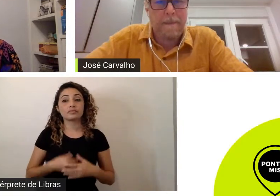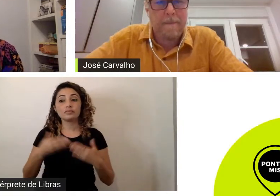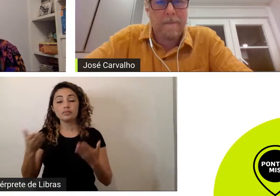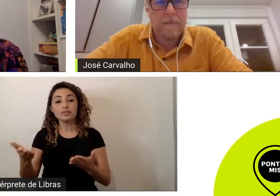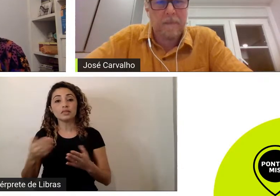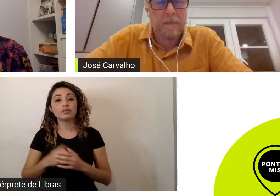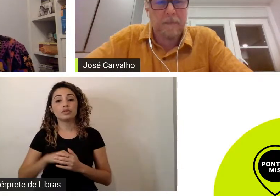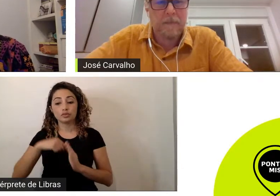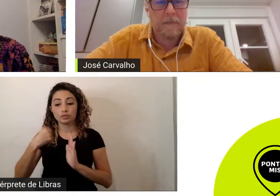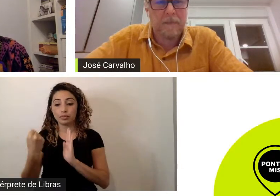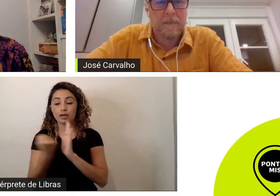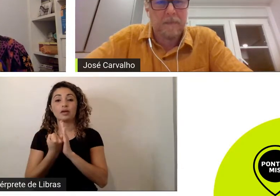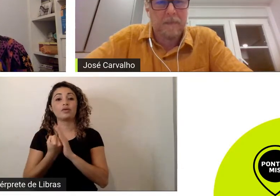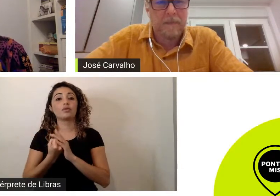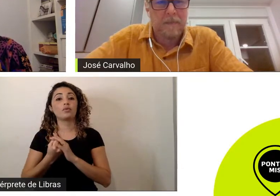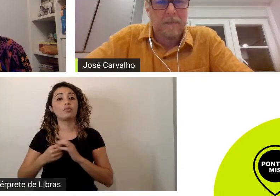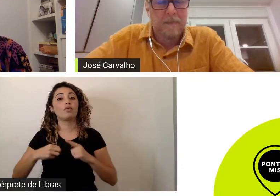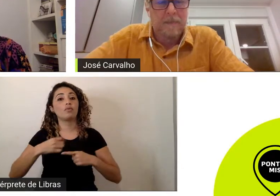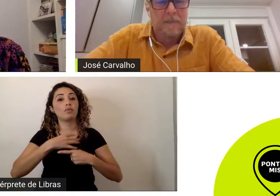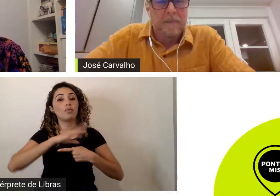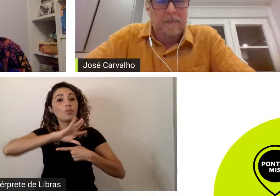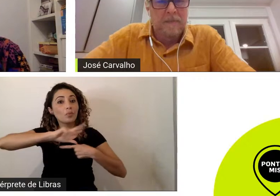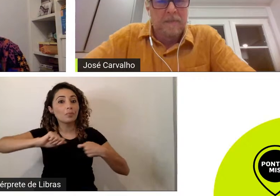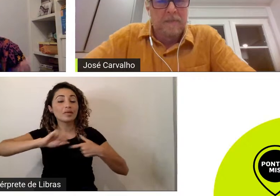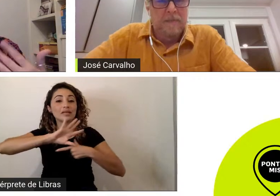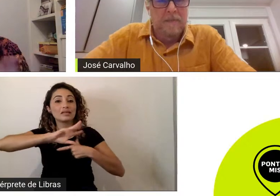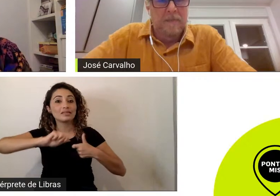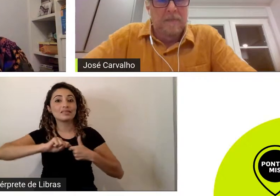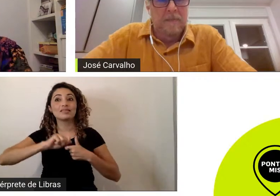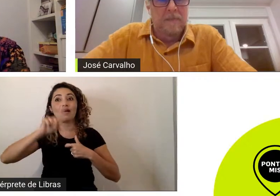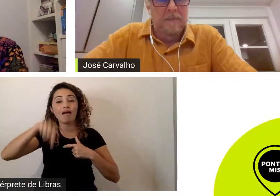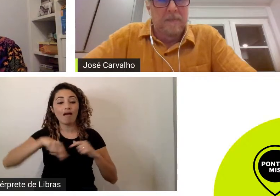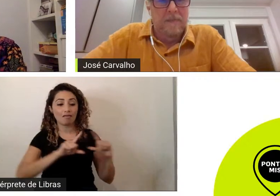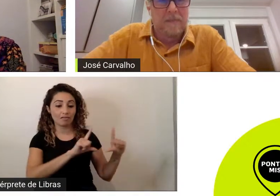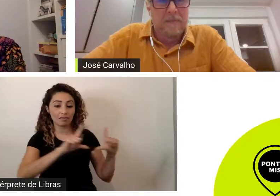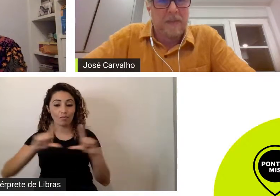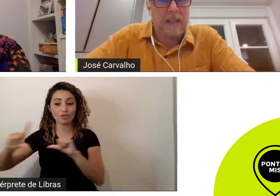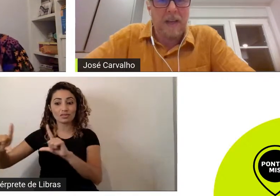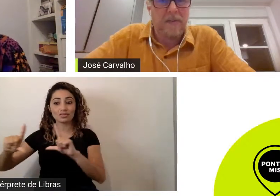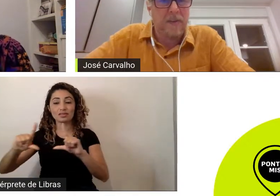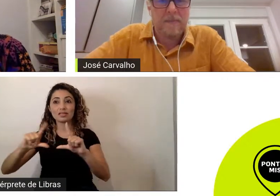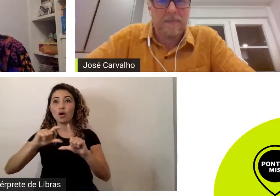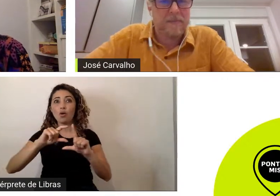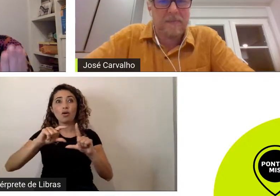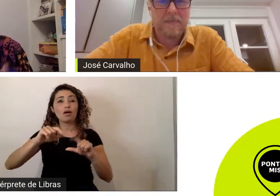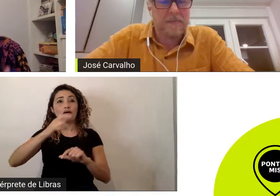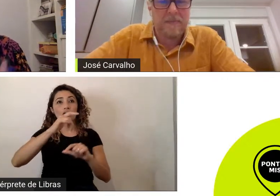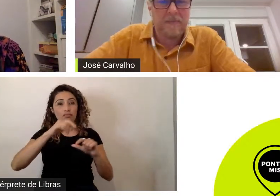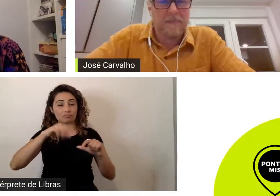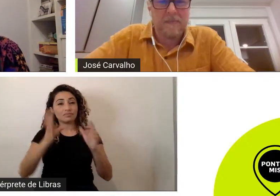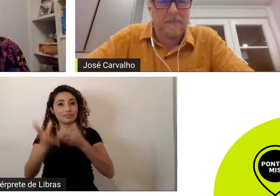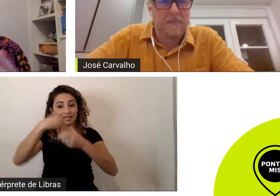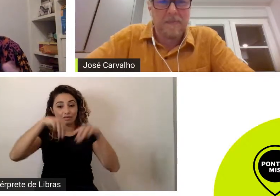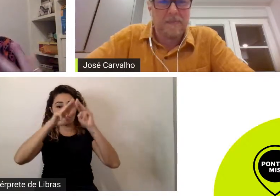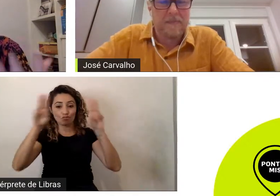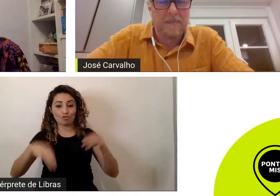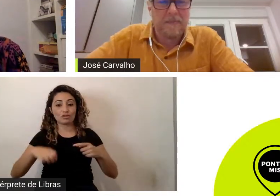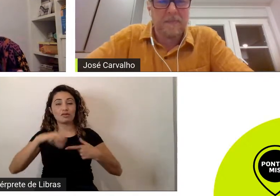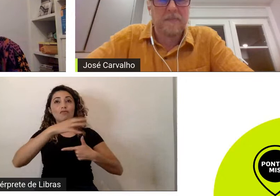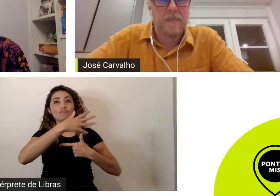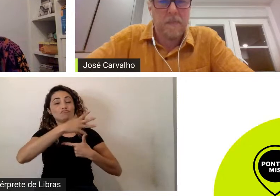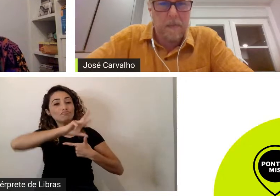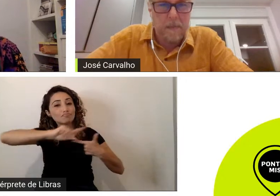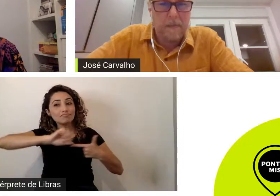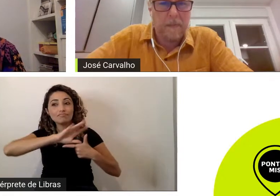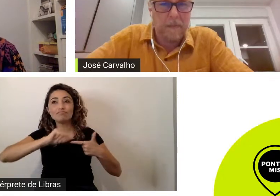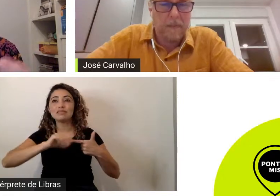como a Lia mencionou foi a exposição que mais trouxe público foi a primeira exposição que marcou essa quantidade